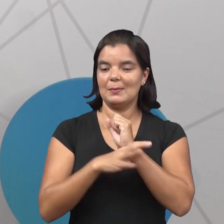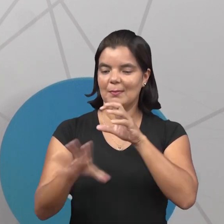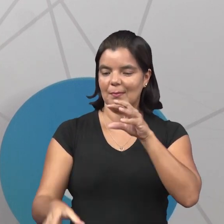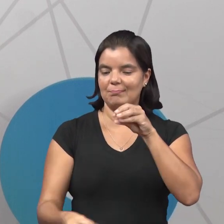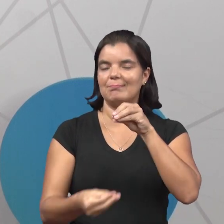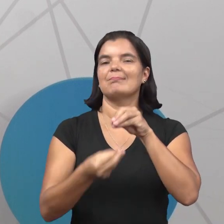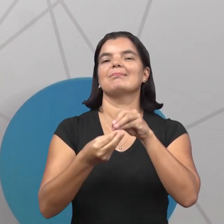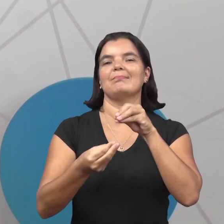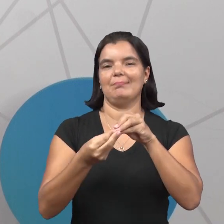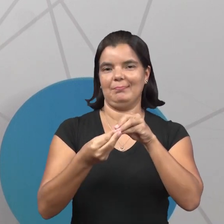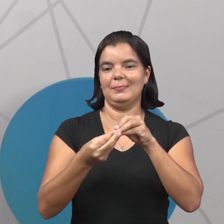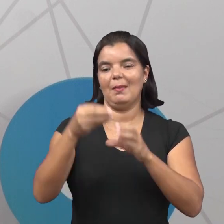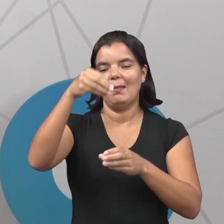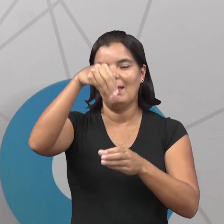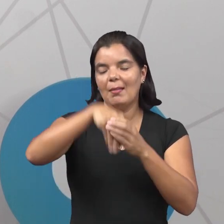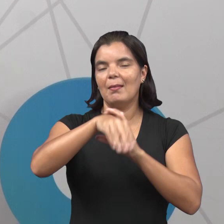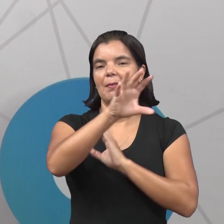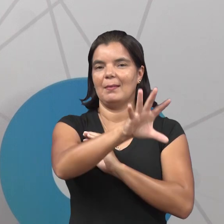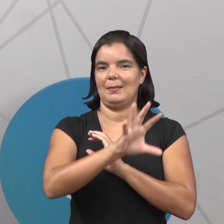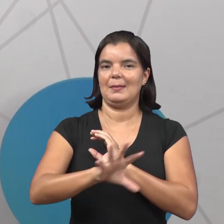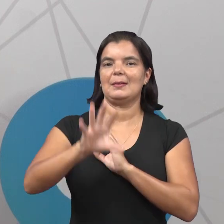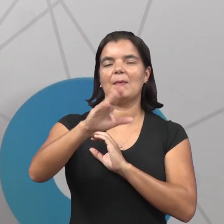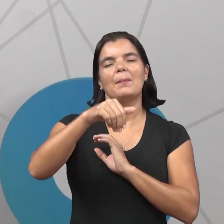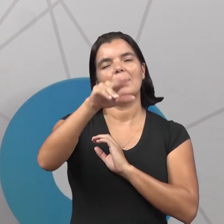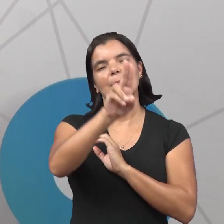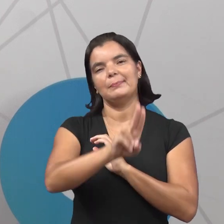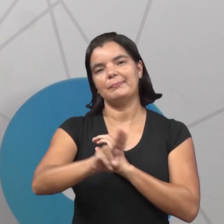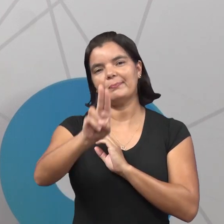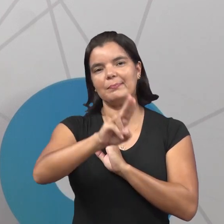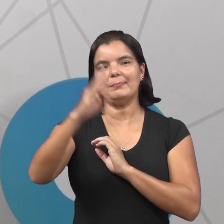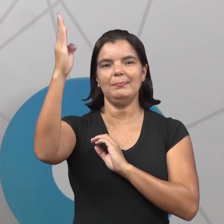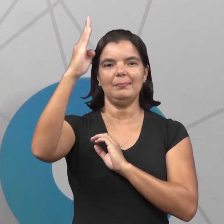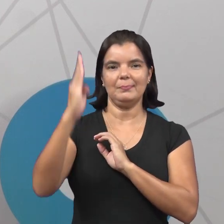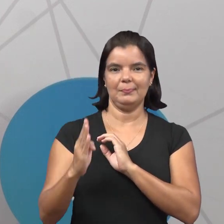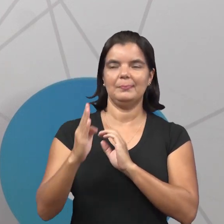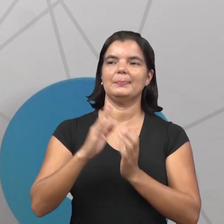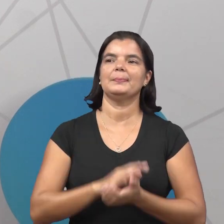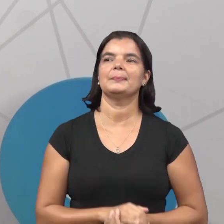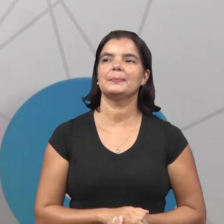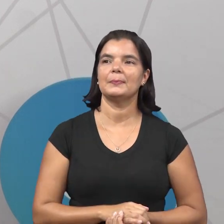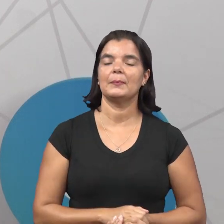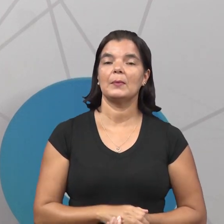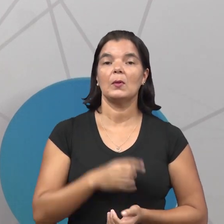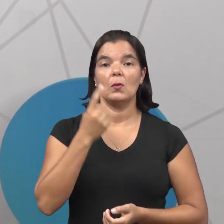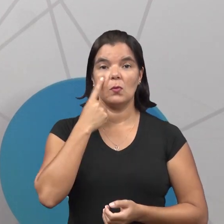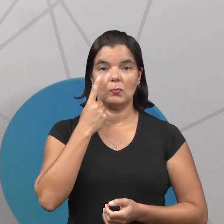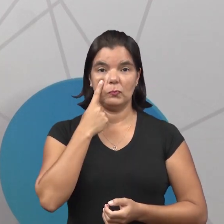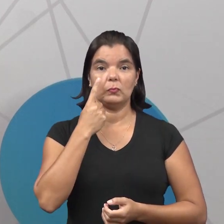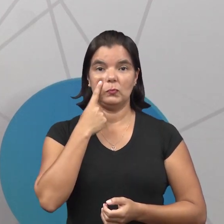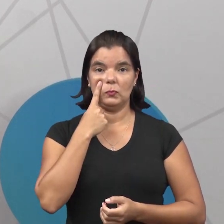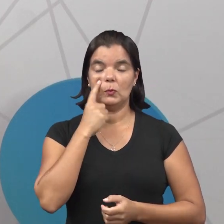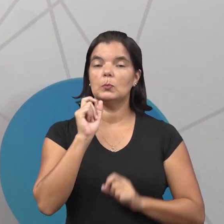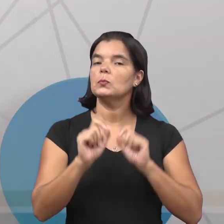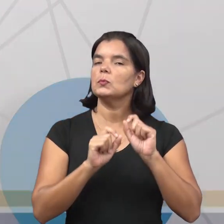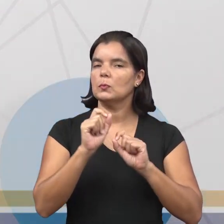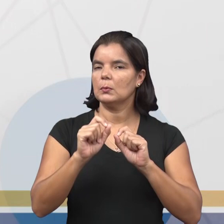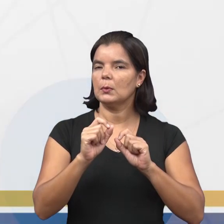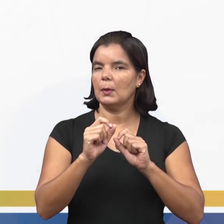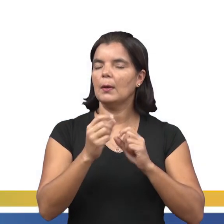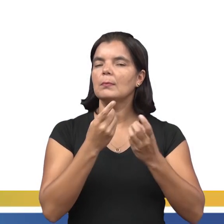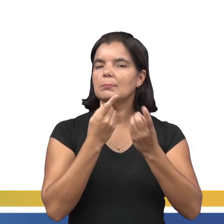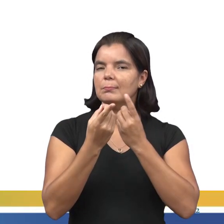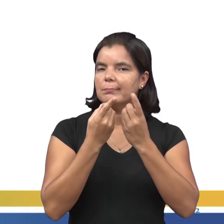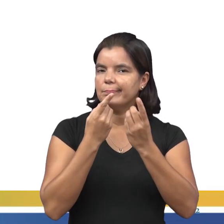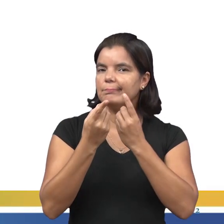compõem a regionalização mais usada no Brasil. Então demos atenção inicialmente a um diálogo,